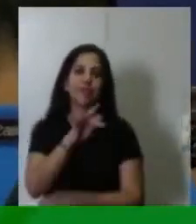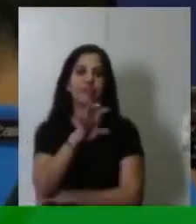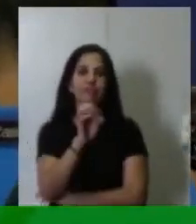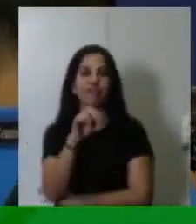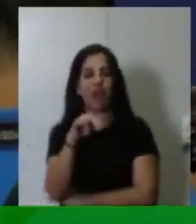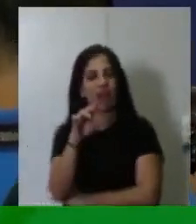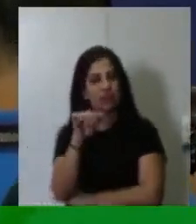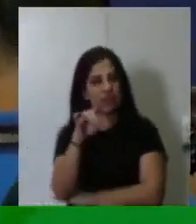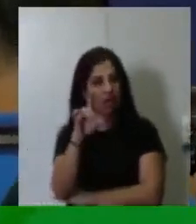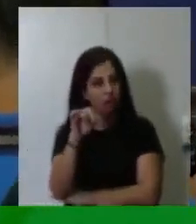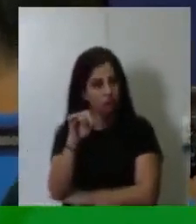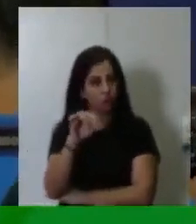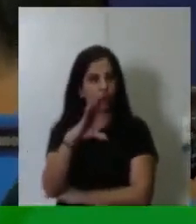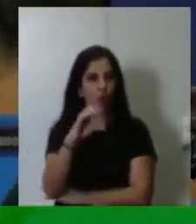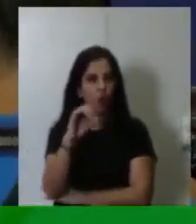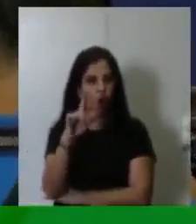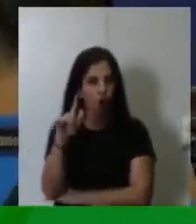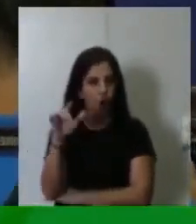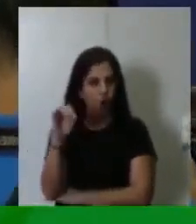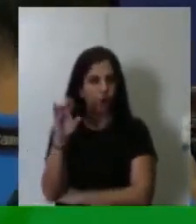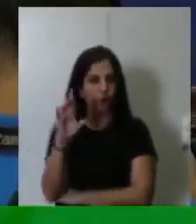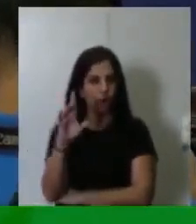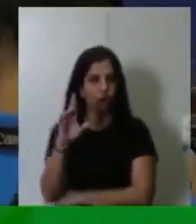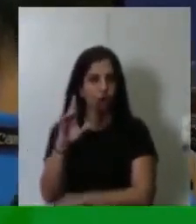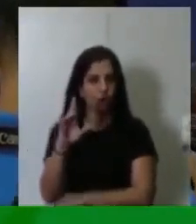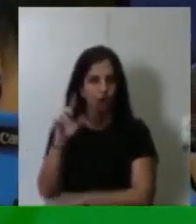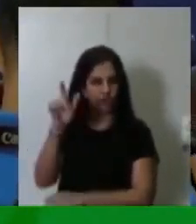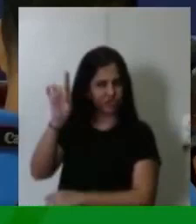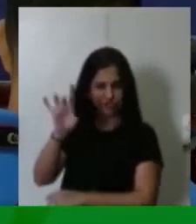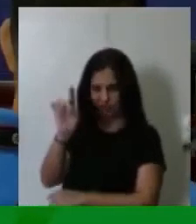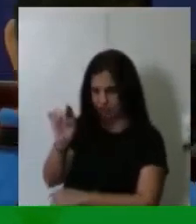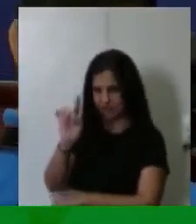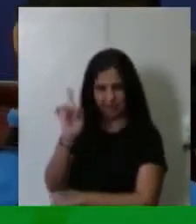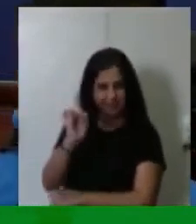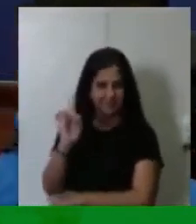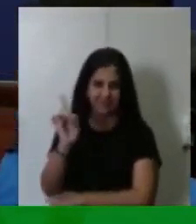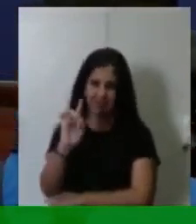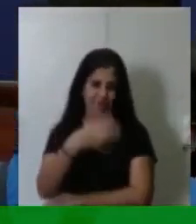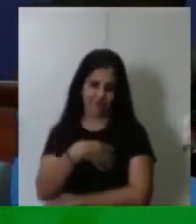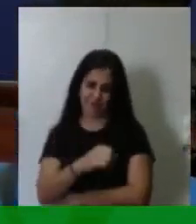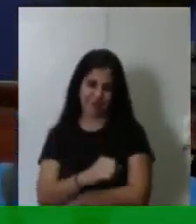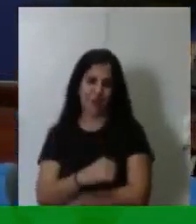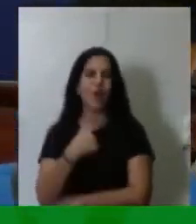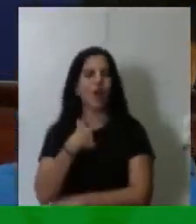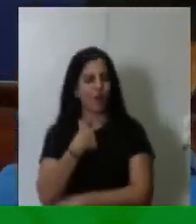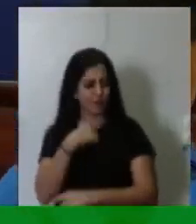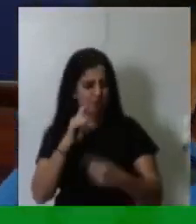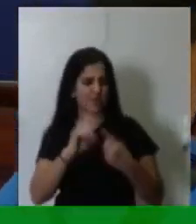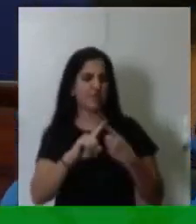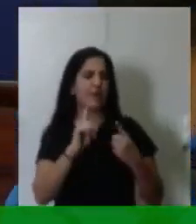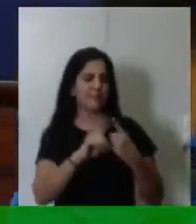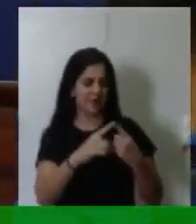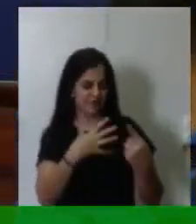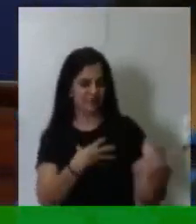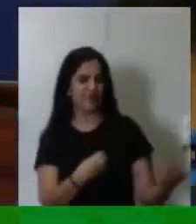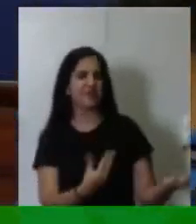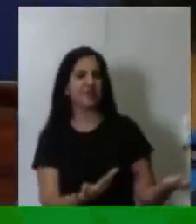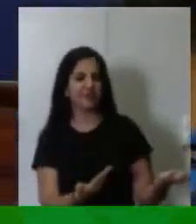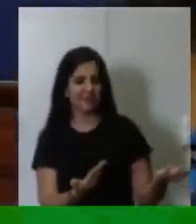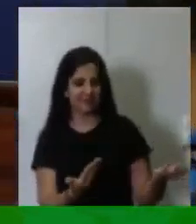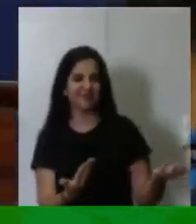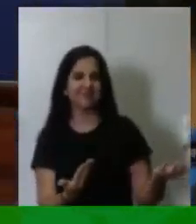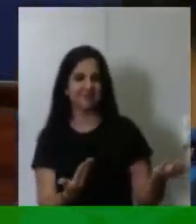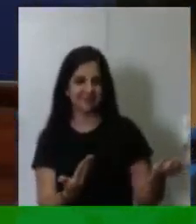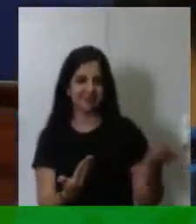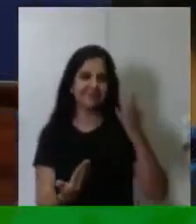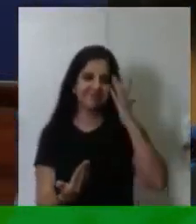não é tu que só é filho de Arnundo de Mello, não. Eu também sou filho de Arnundo de Mello. Não tenho como negar que